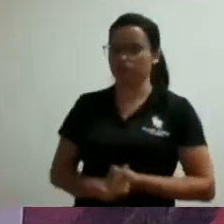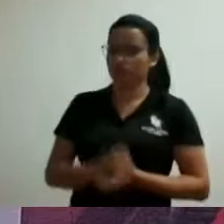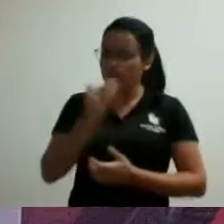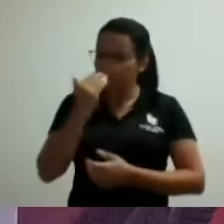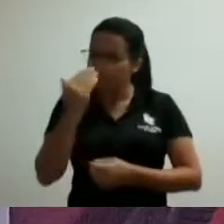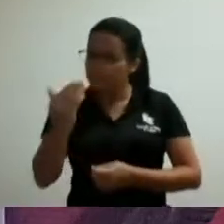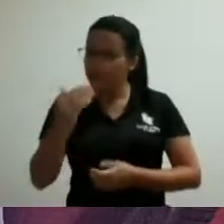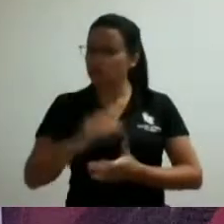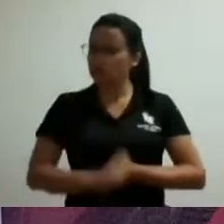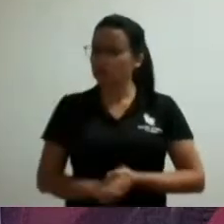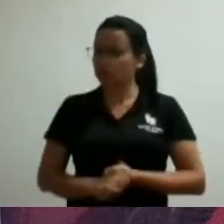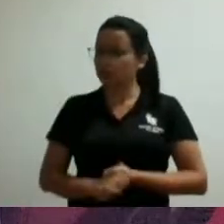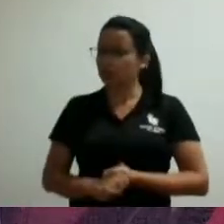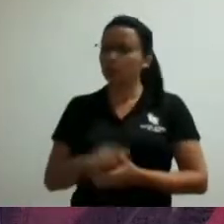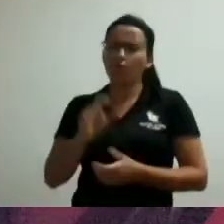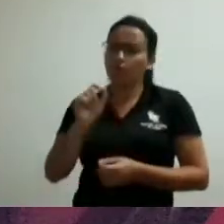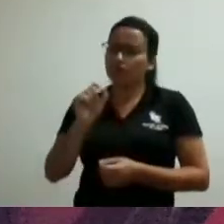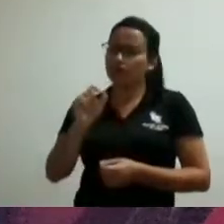nós